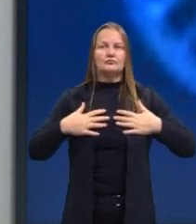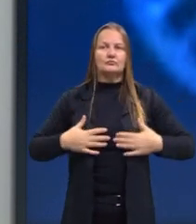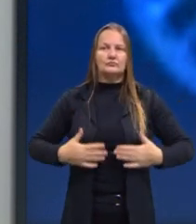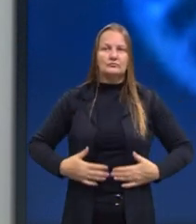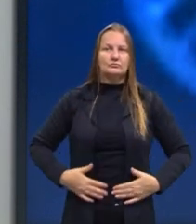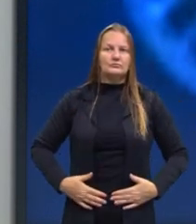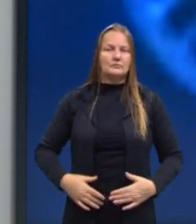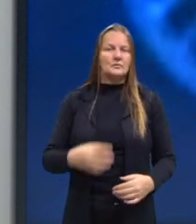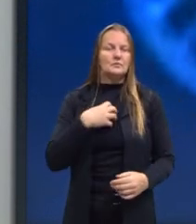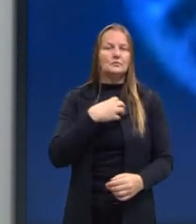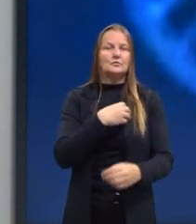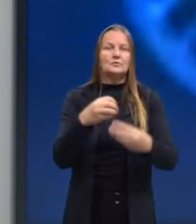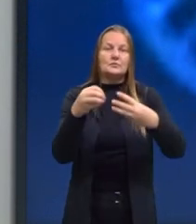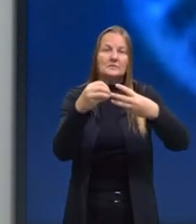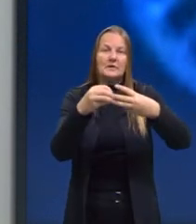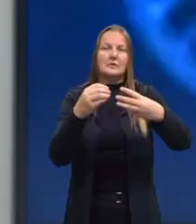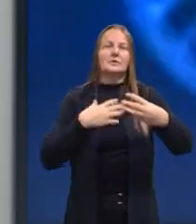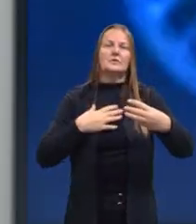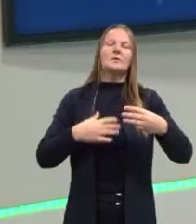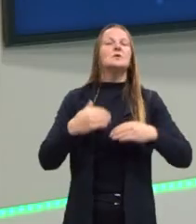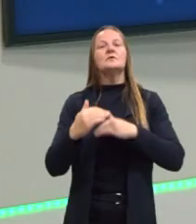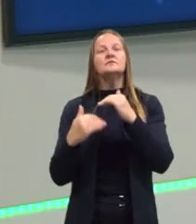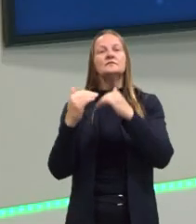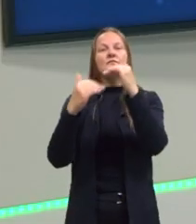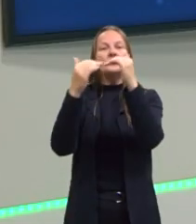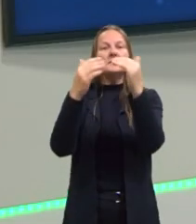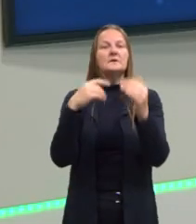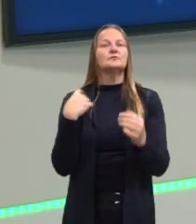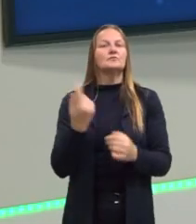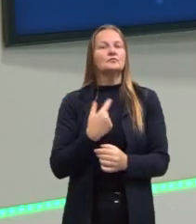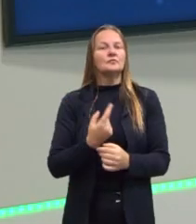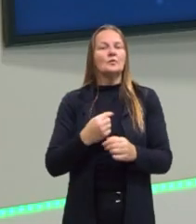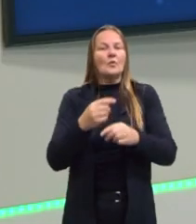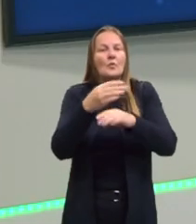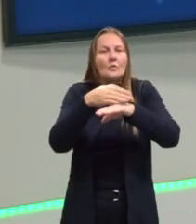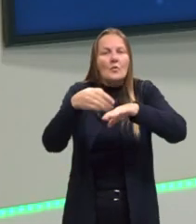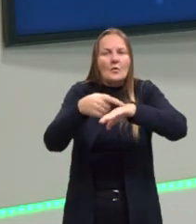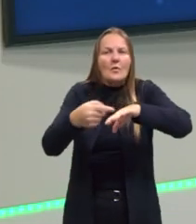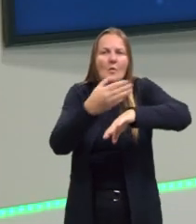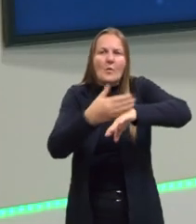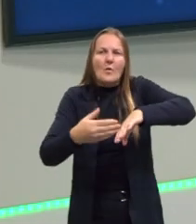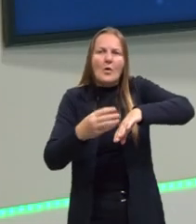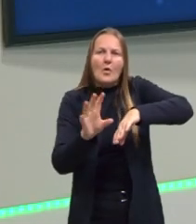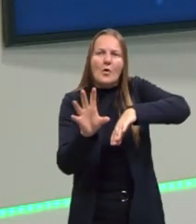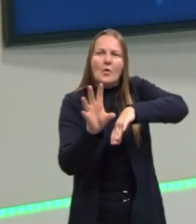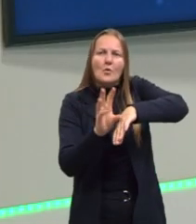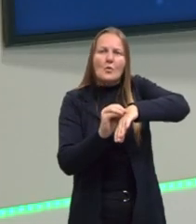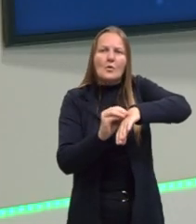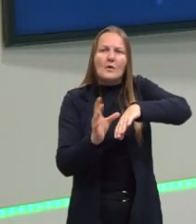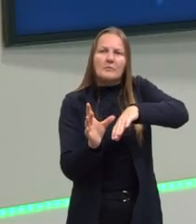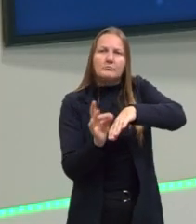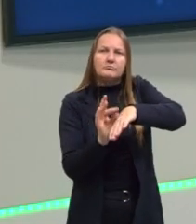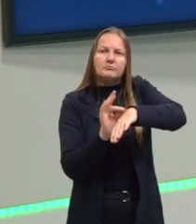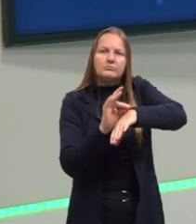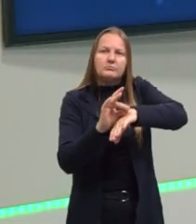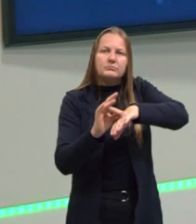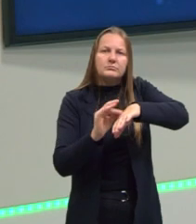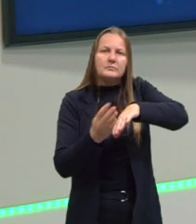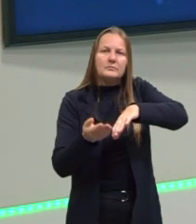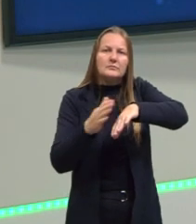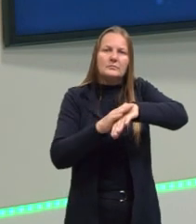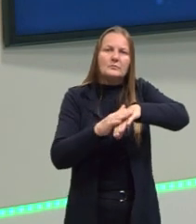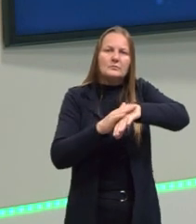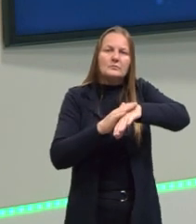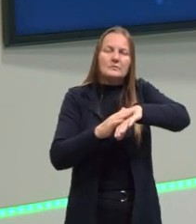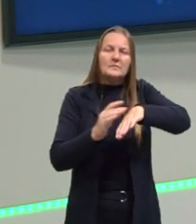células responsáveis, então, pelo desenvolvimento, a cicatrização, aqueles processos, então, de substituição